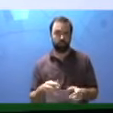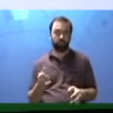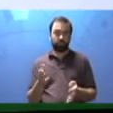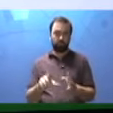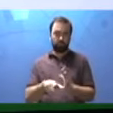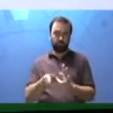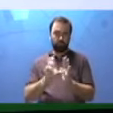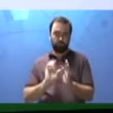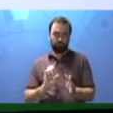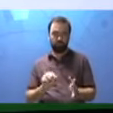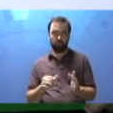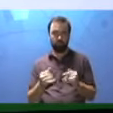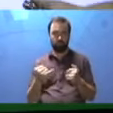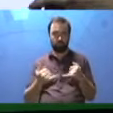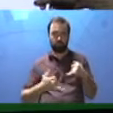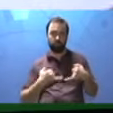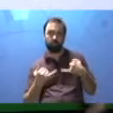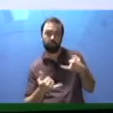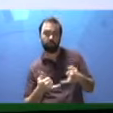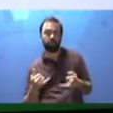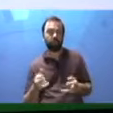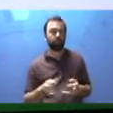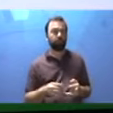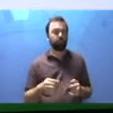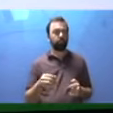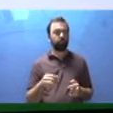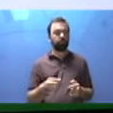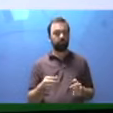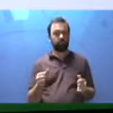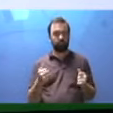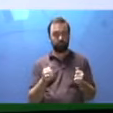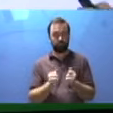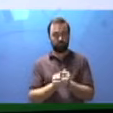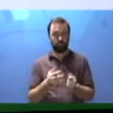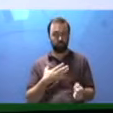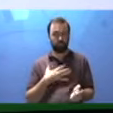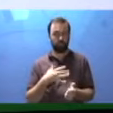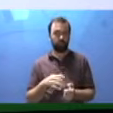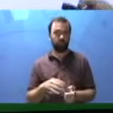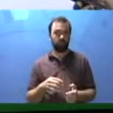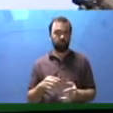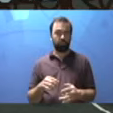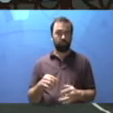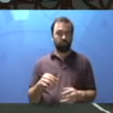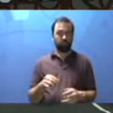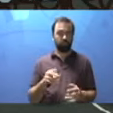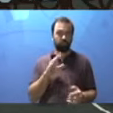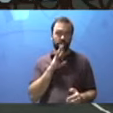brincadeira com a professora para conhecer um pouco mais os espaços da escola.